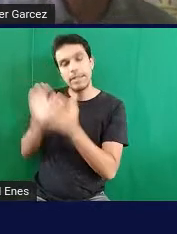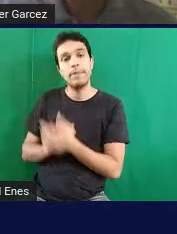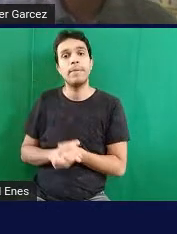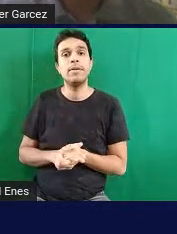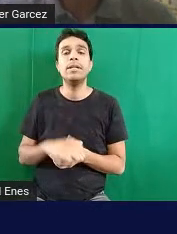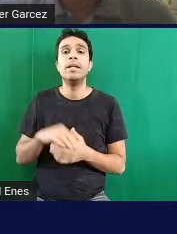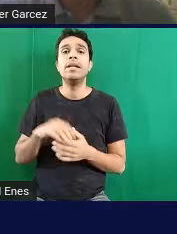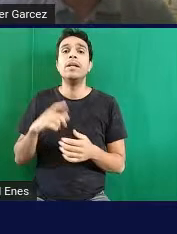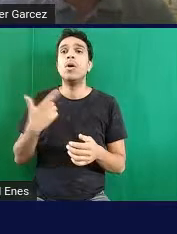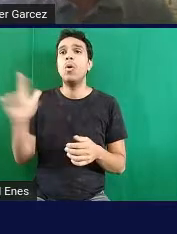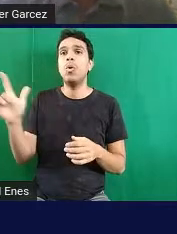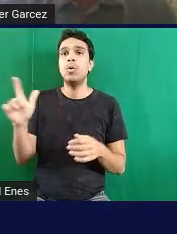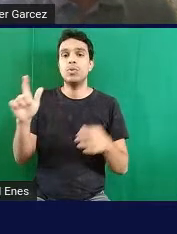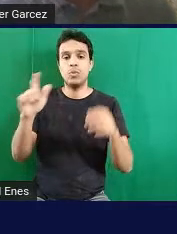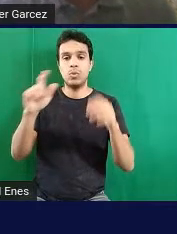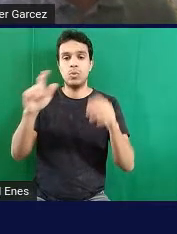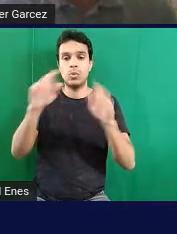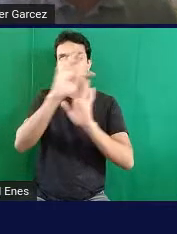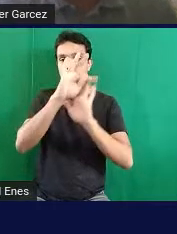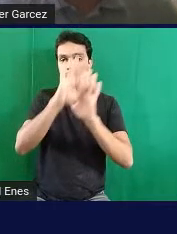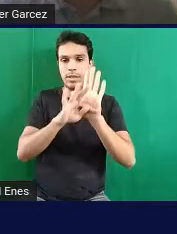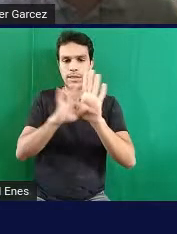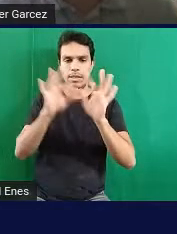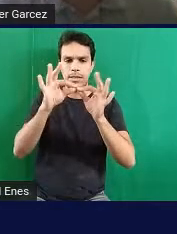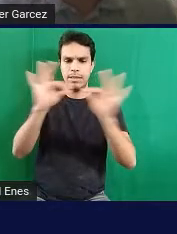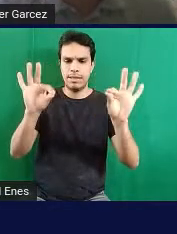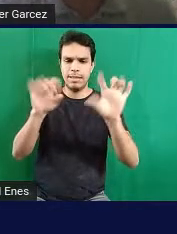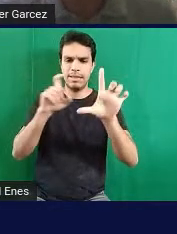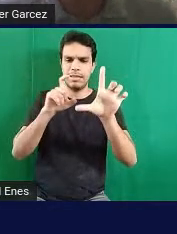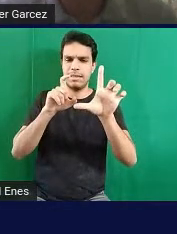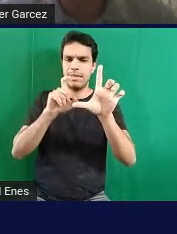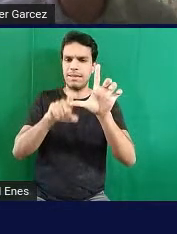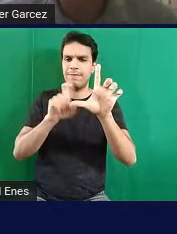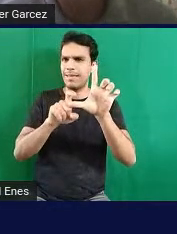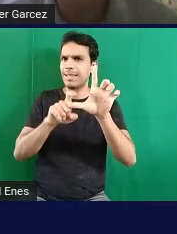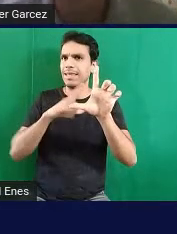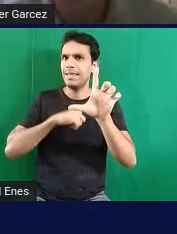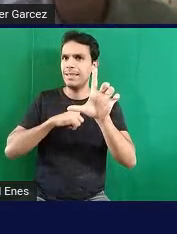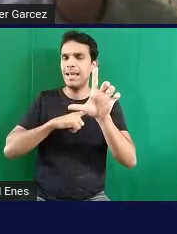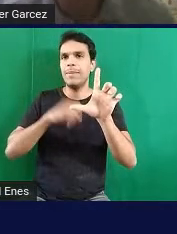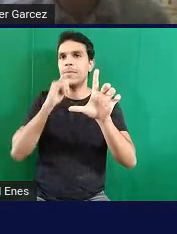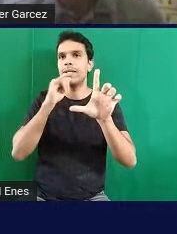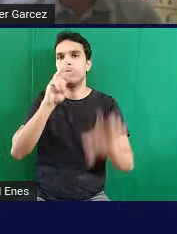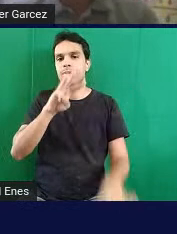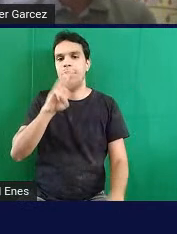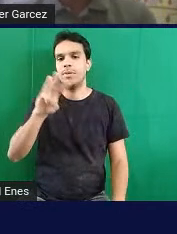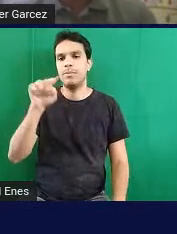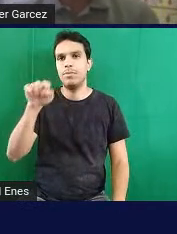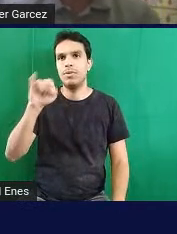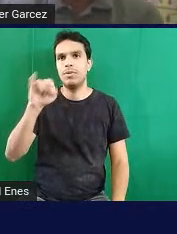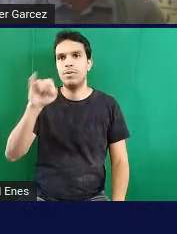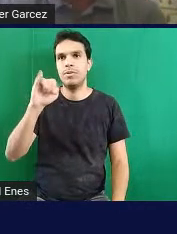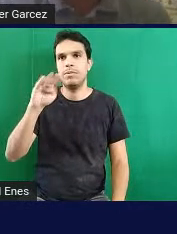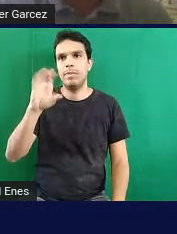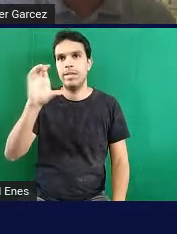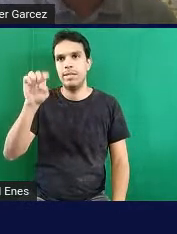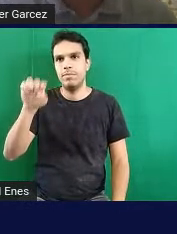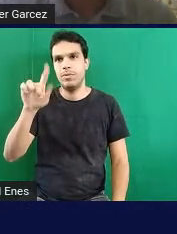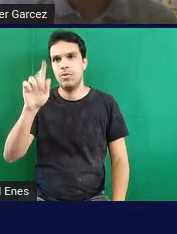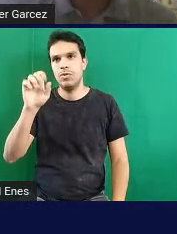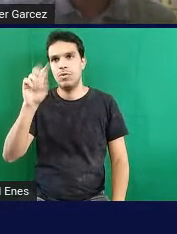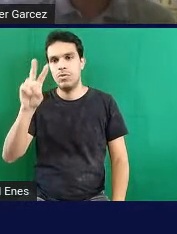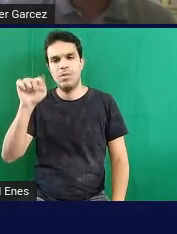hiperlink, não coloca aquele hiperlink cheio de letras, eu botei ali, www.ibc.gov.br